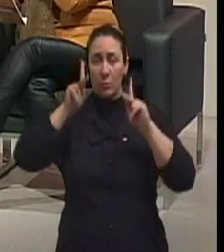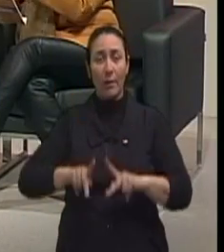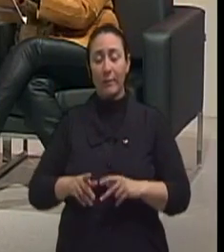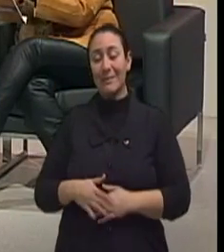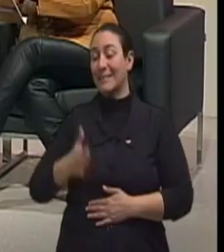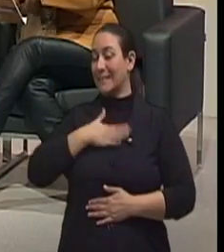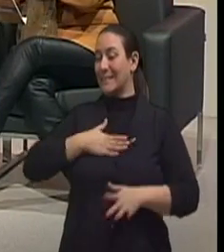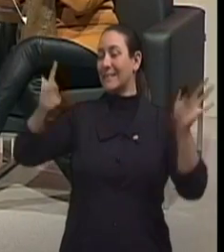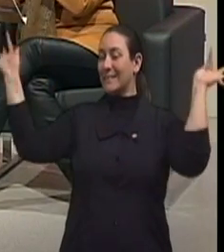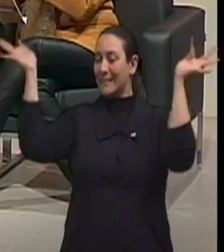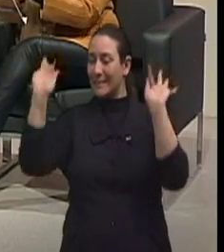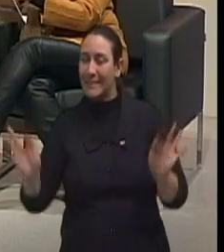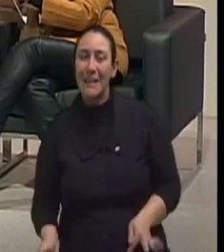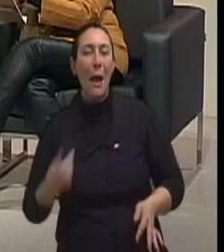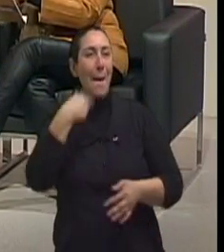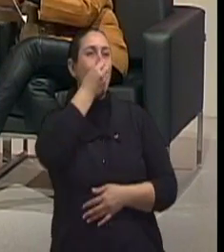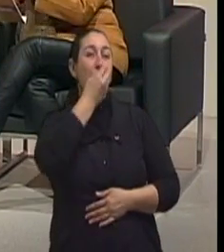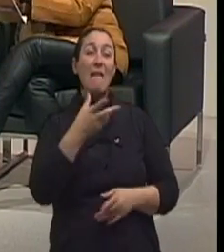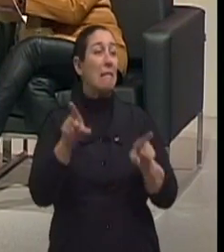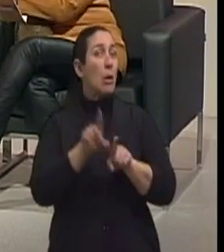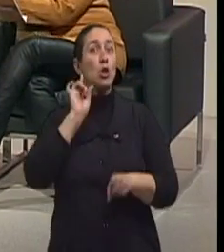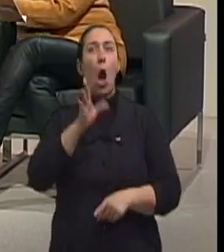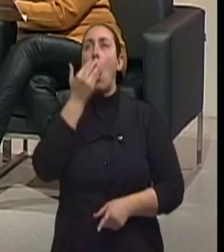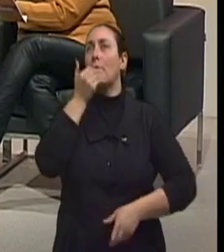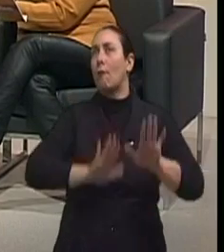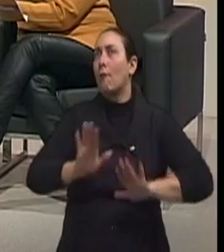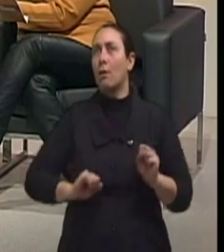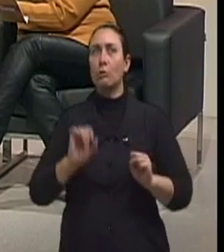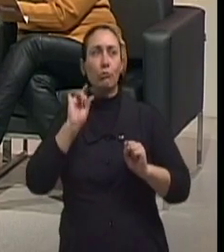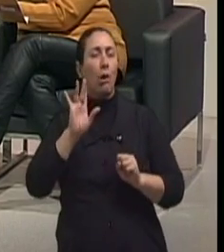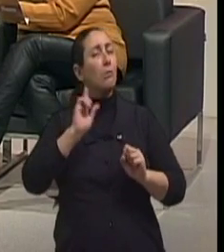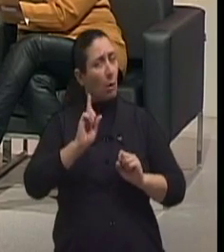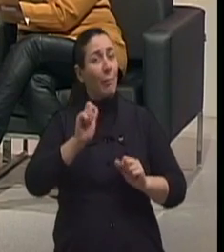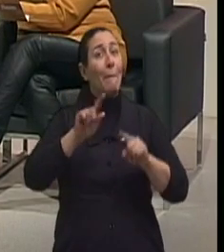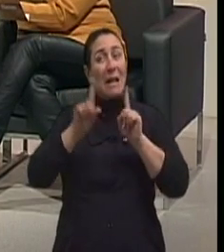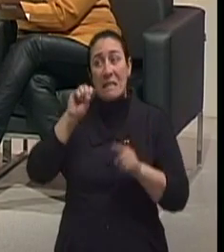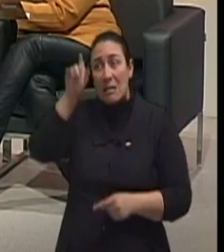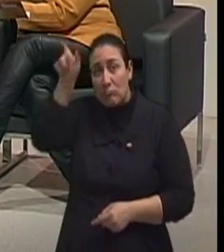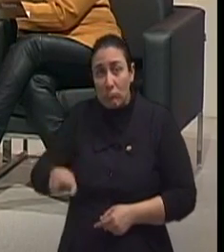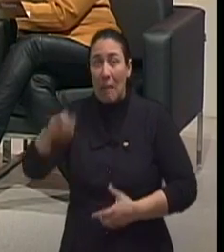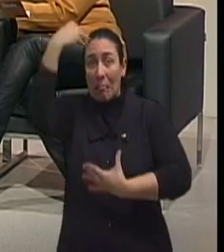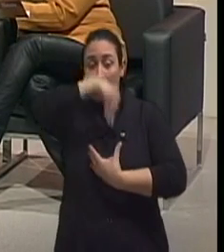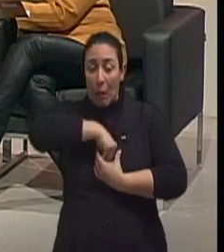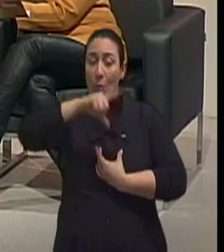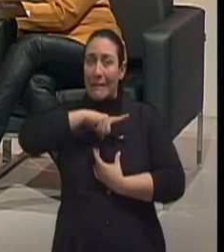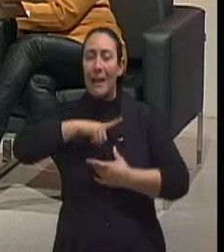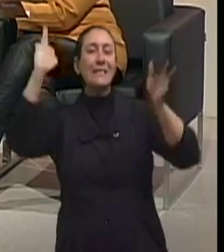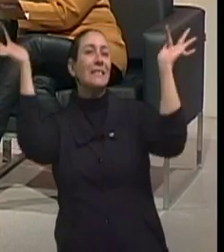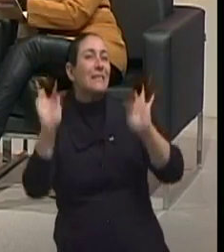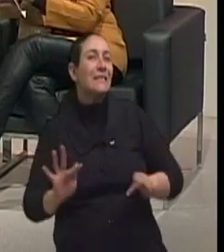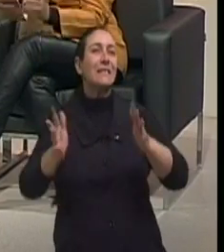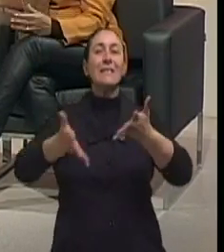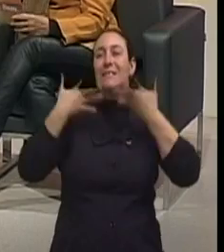uma pessoa feliz, uma pessoa de bem com a vida, claro que ela também está afastando doenças, Isso faz parte do bem-estar, que vamos dizer que não é